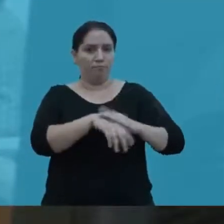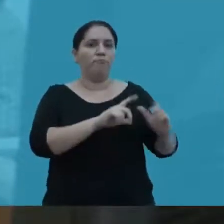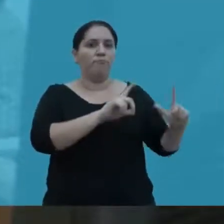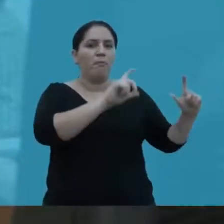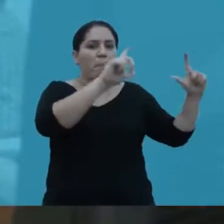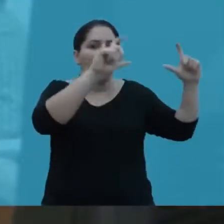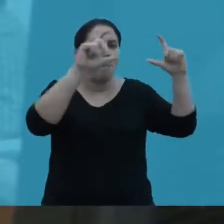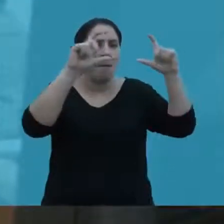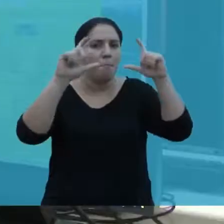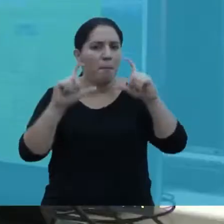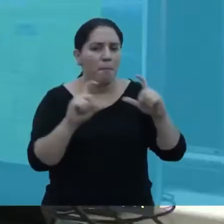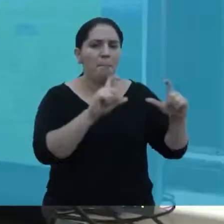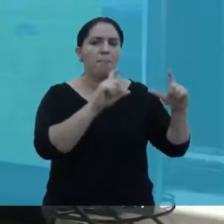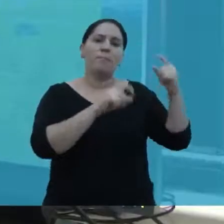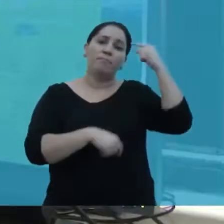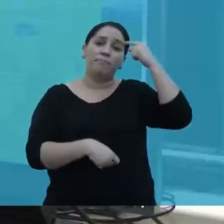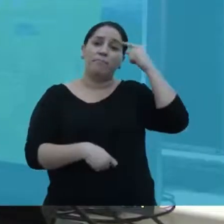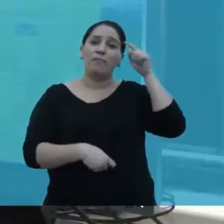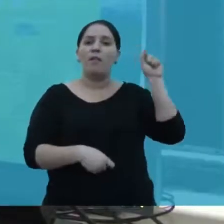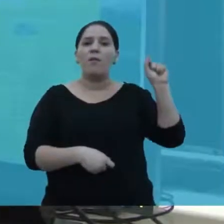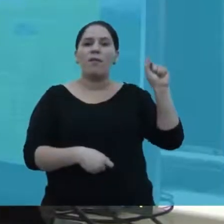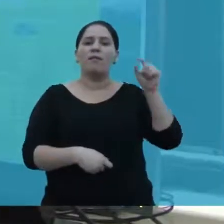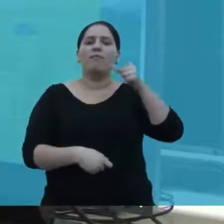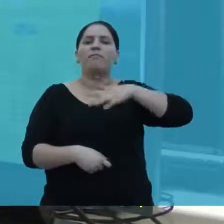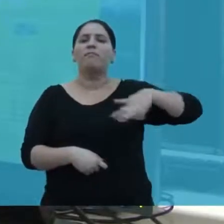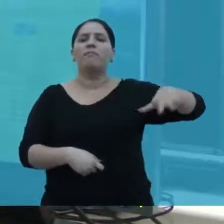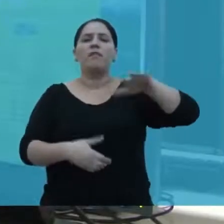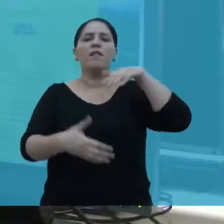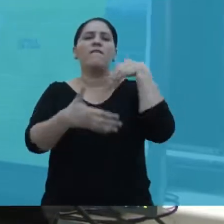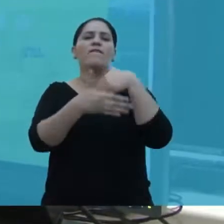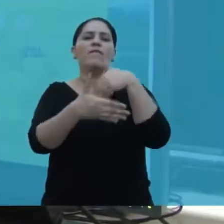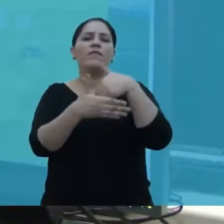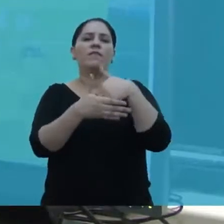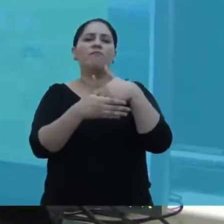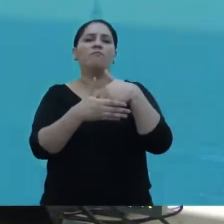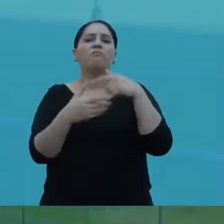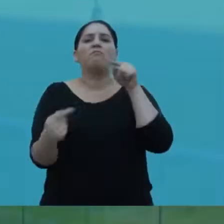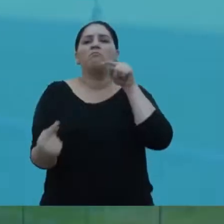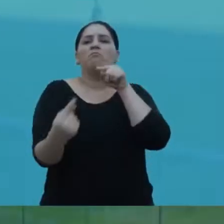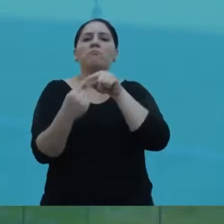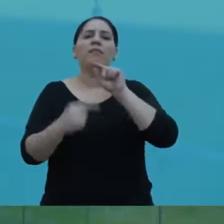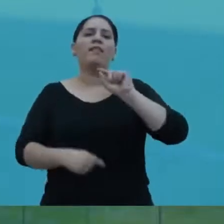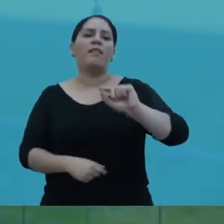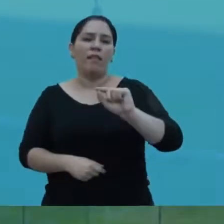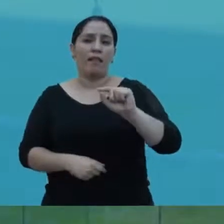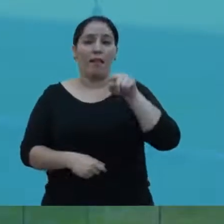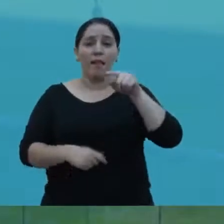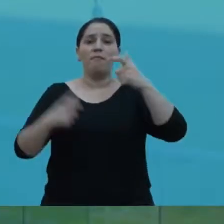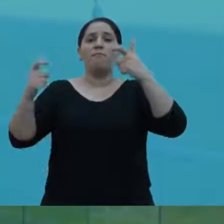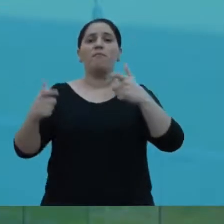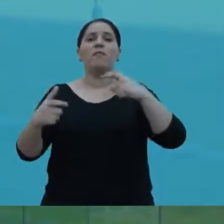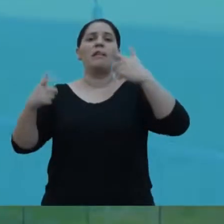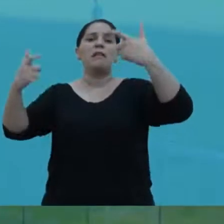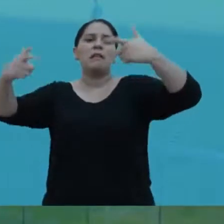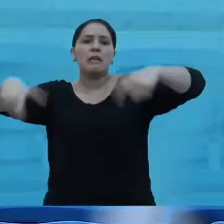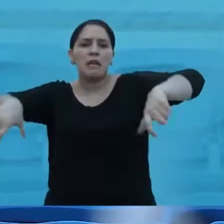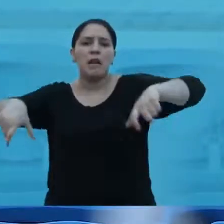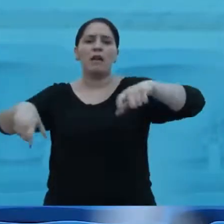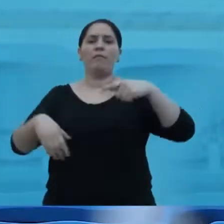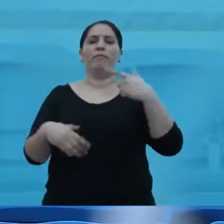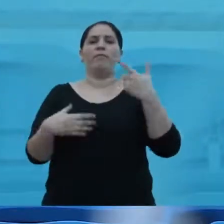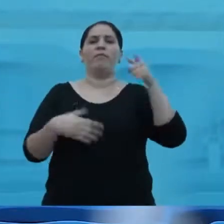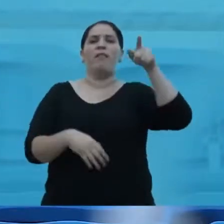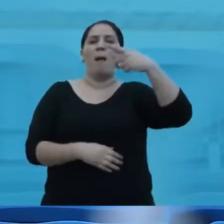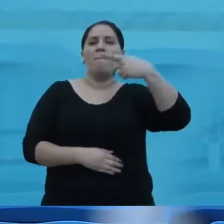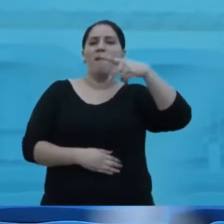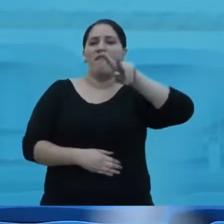o ensaio fotográfico e quer saber, afinal, de quem é o futebol? As fotos foram produzidas no campo e